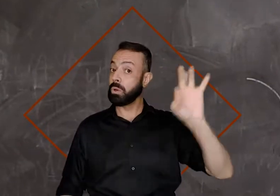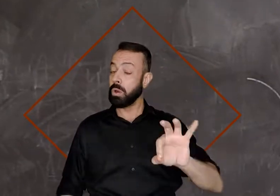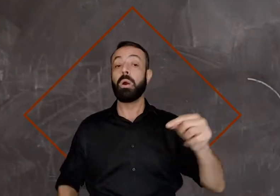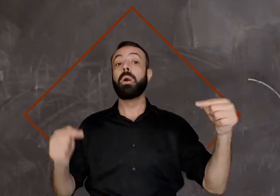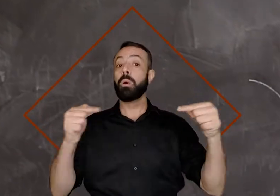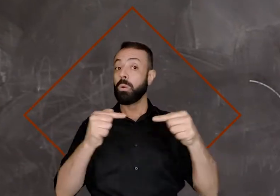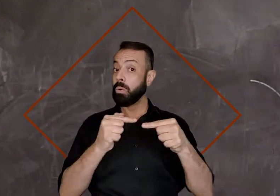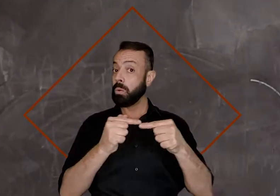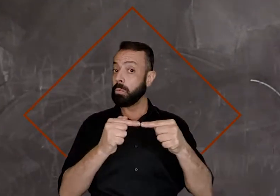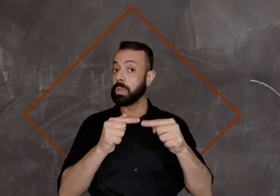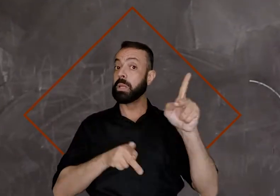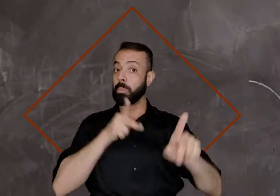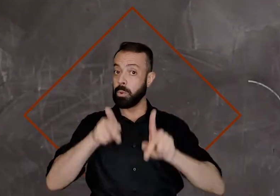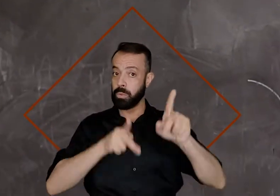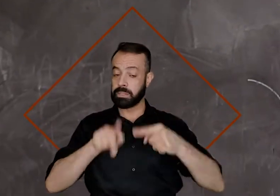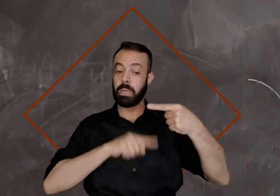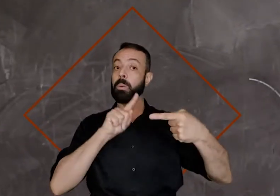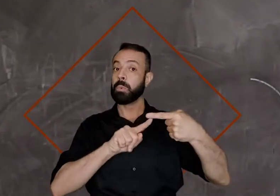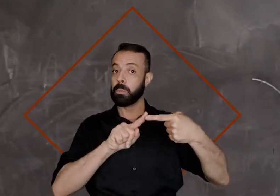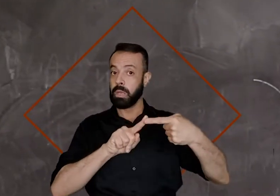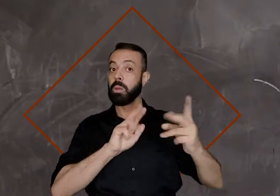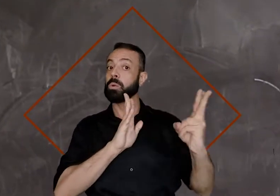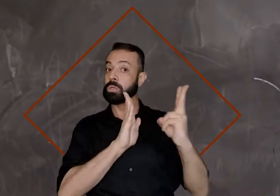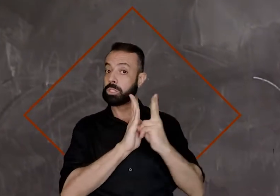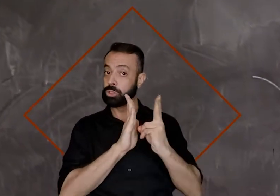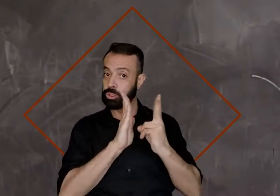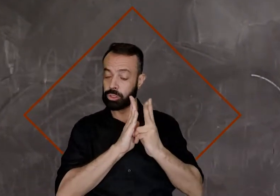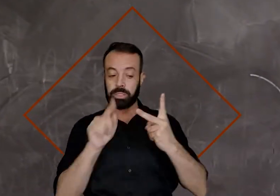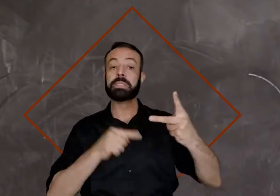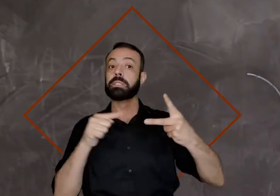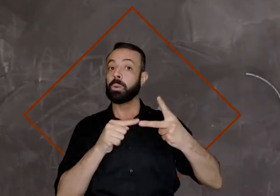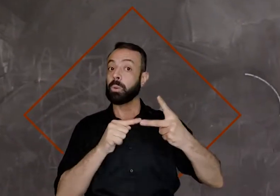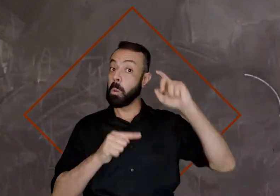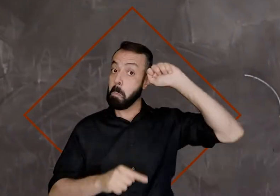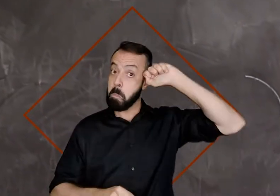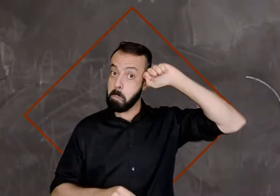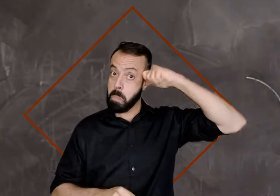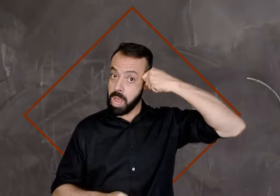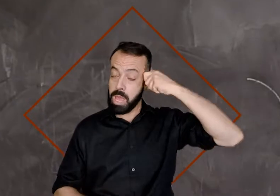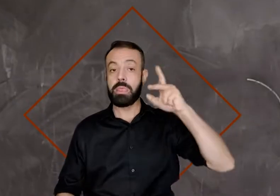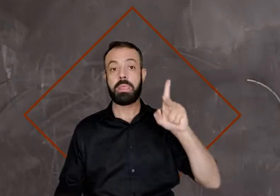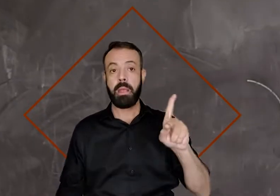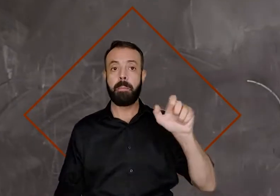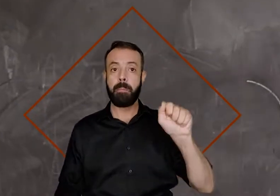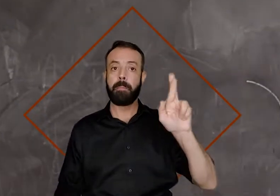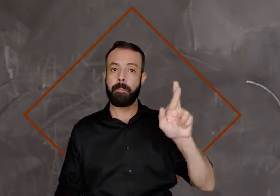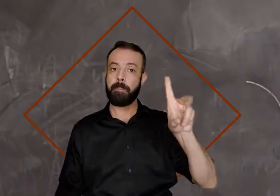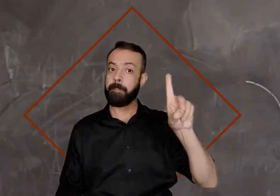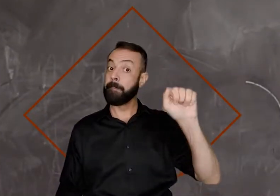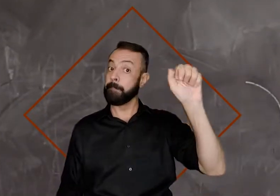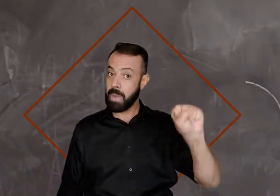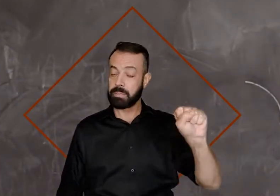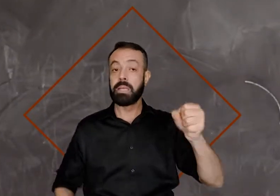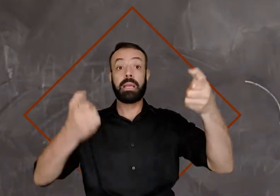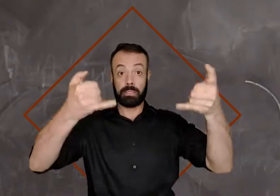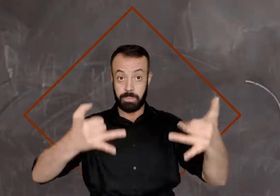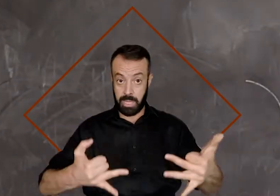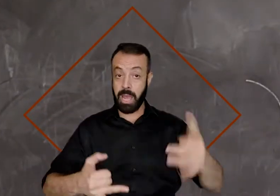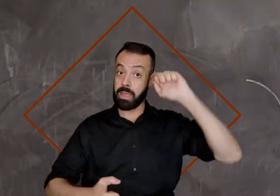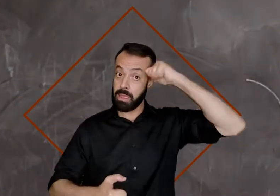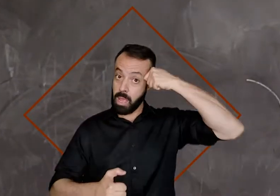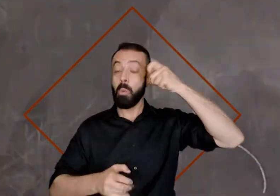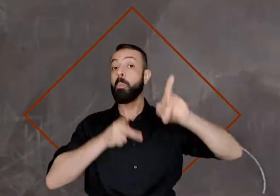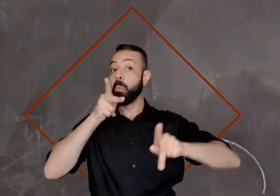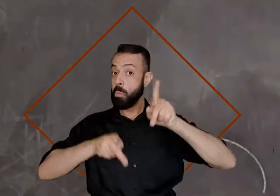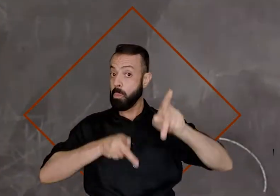indígenas, pretas e pardas, considerando que a população negra é formada por pessoas pretas e